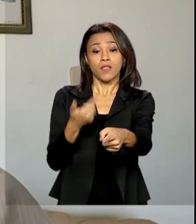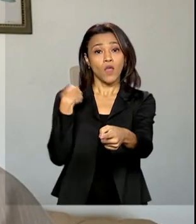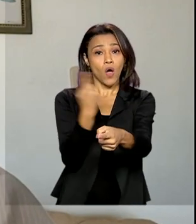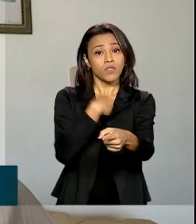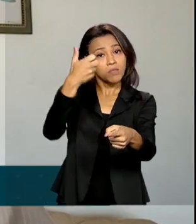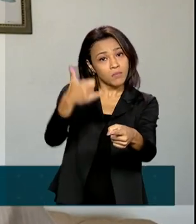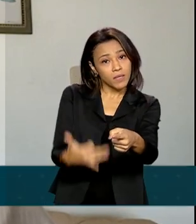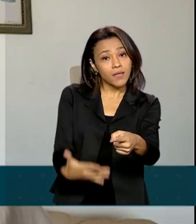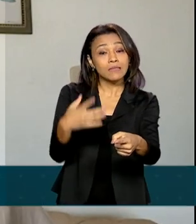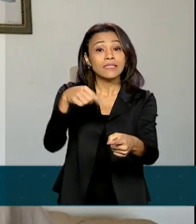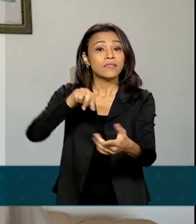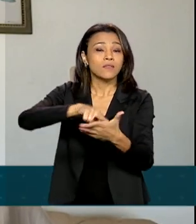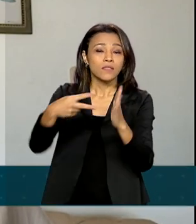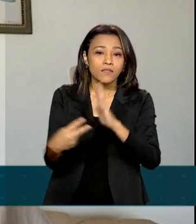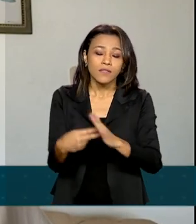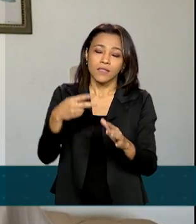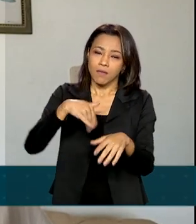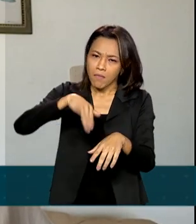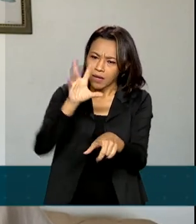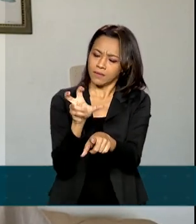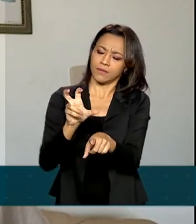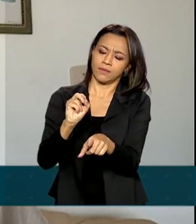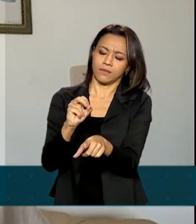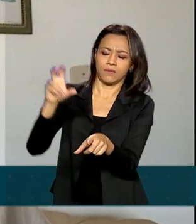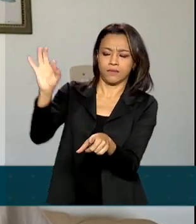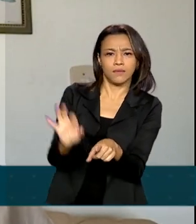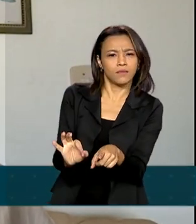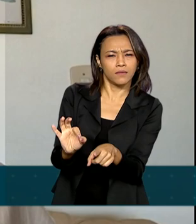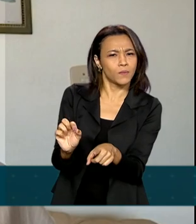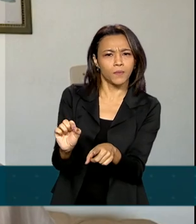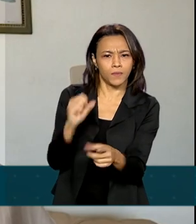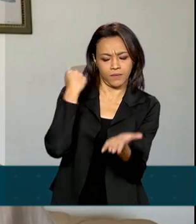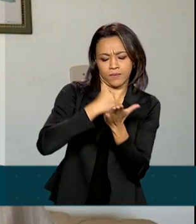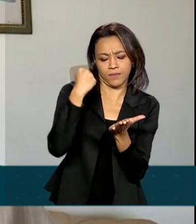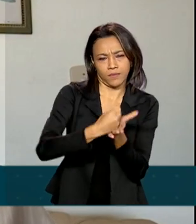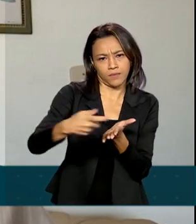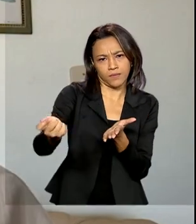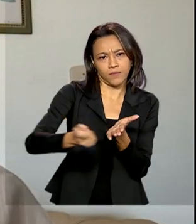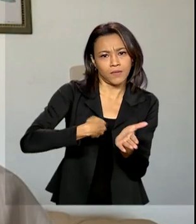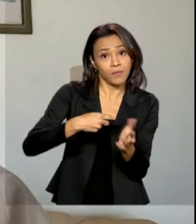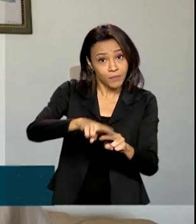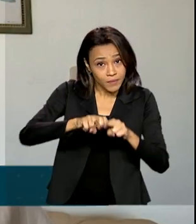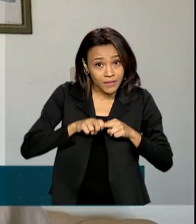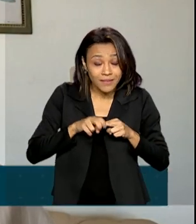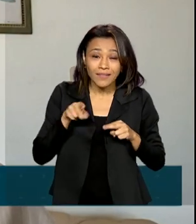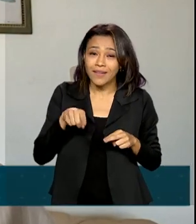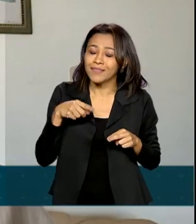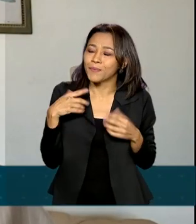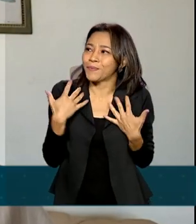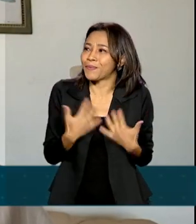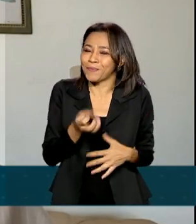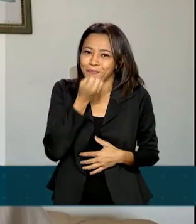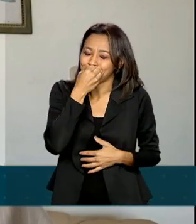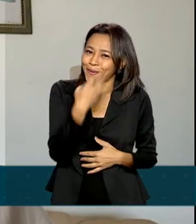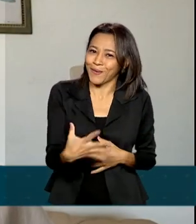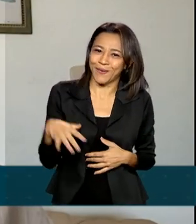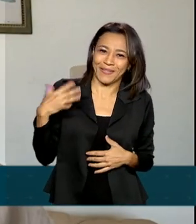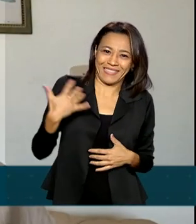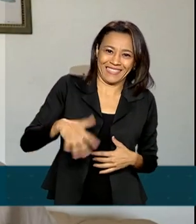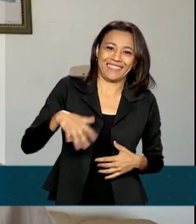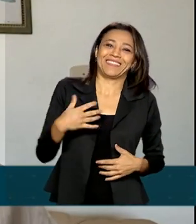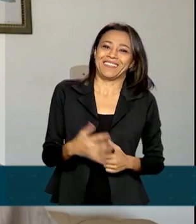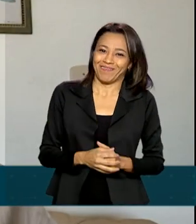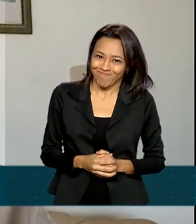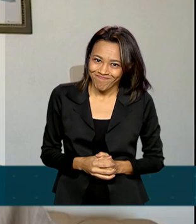representa mais de 50% dos empregos com carteira assinada. Por isso essa notícia é tão boa, é tão otimista,